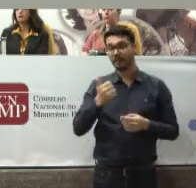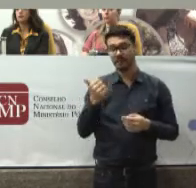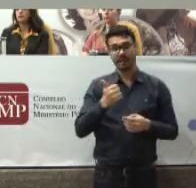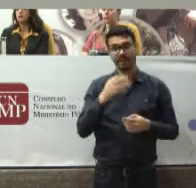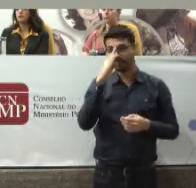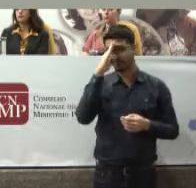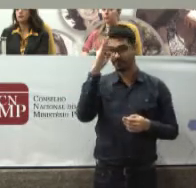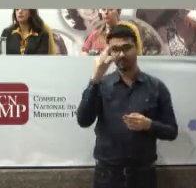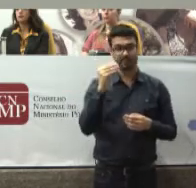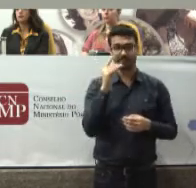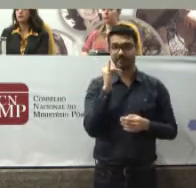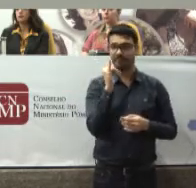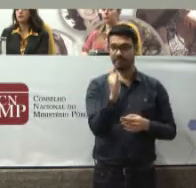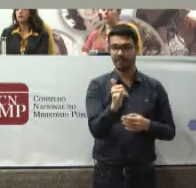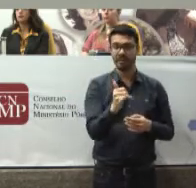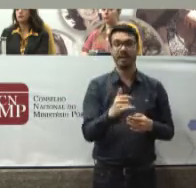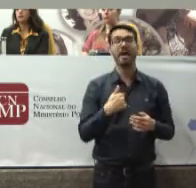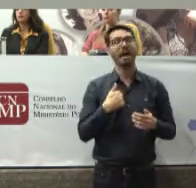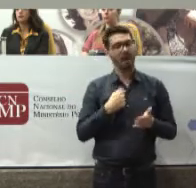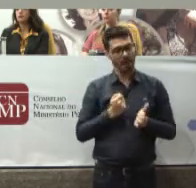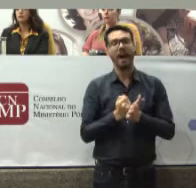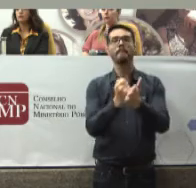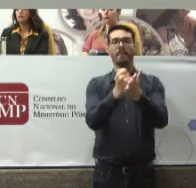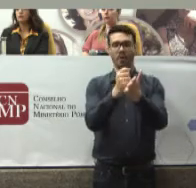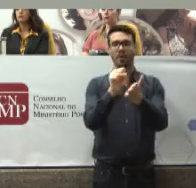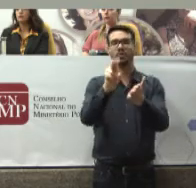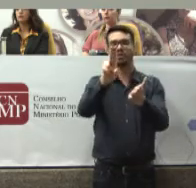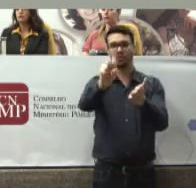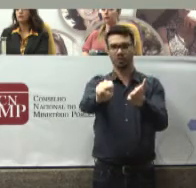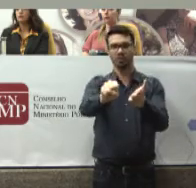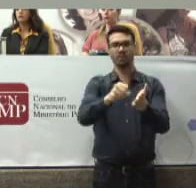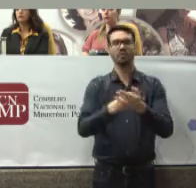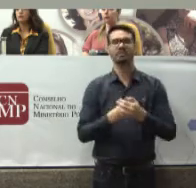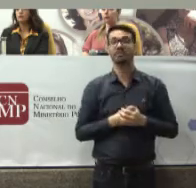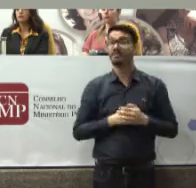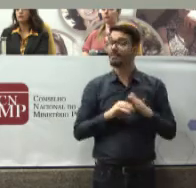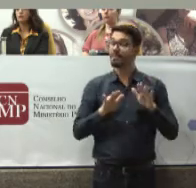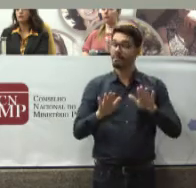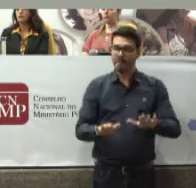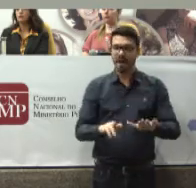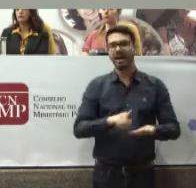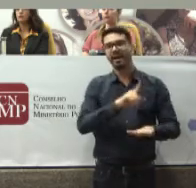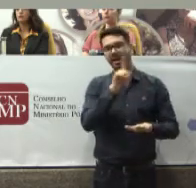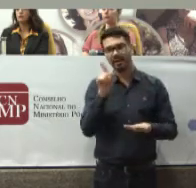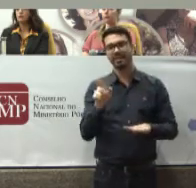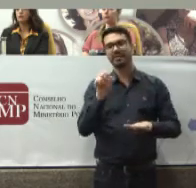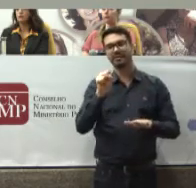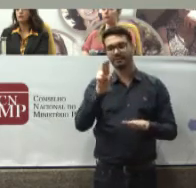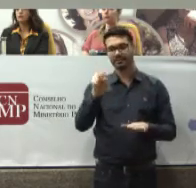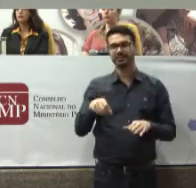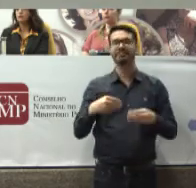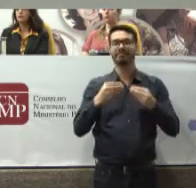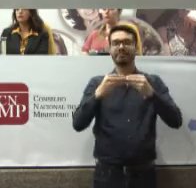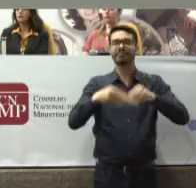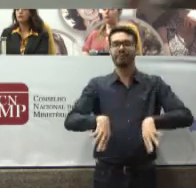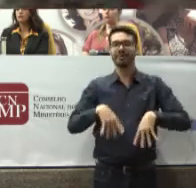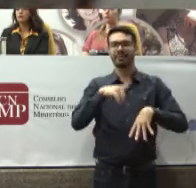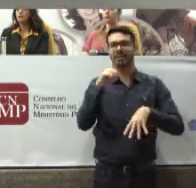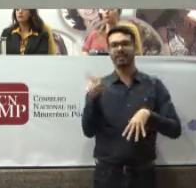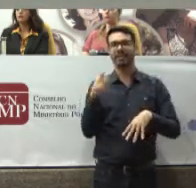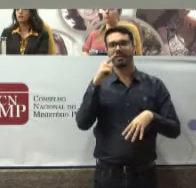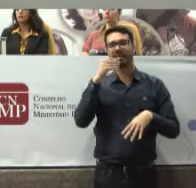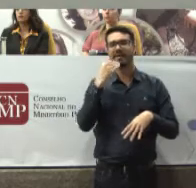De deixar É de que Apoio O Sistema Único De Saúde No entanto Ele tem Mas elas Que precisam Ser